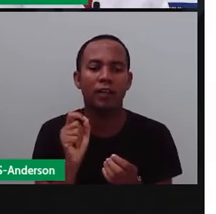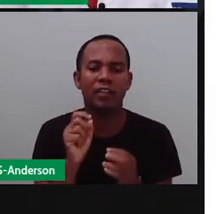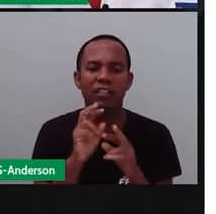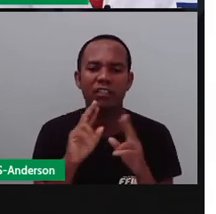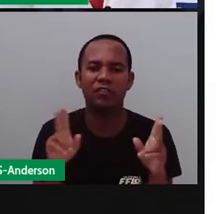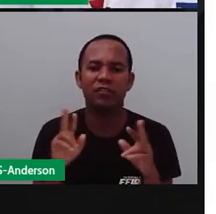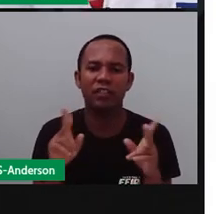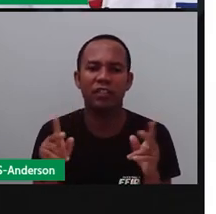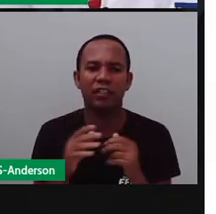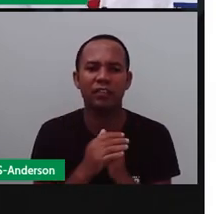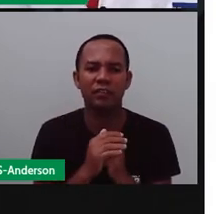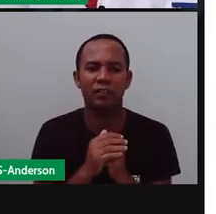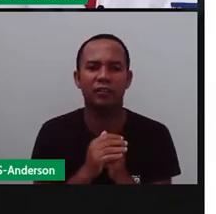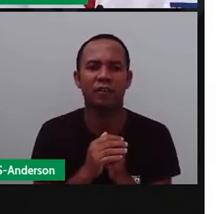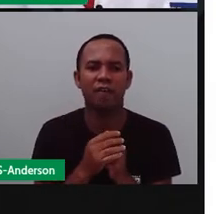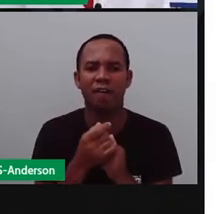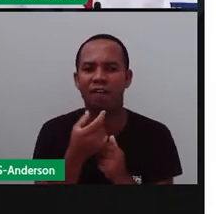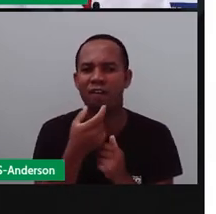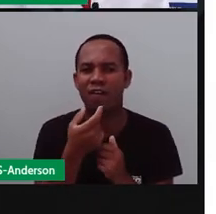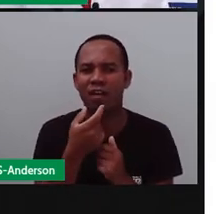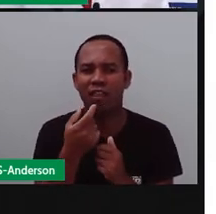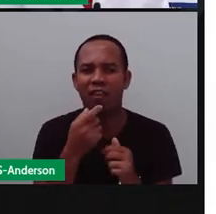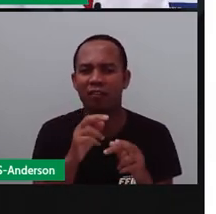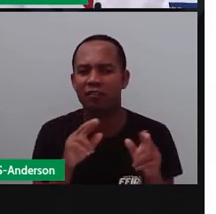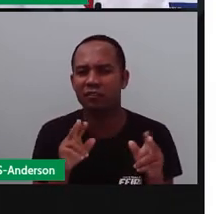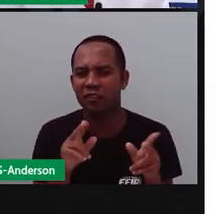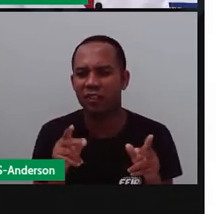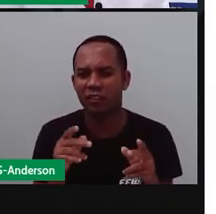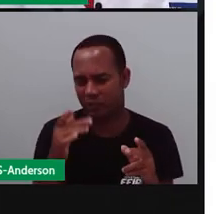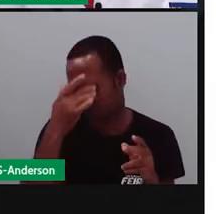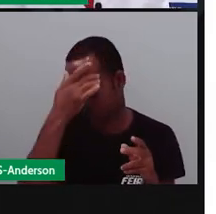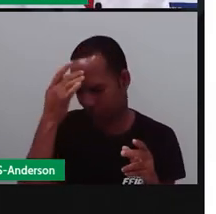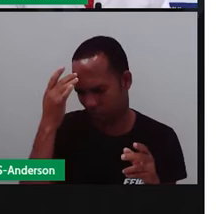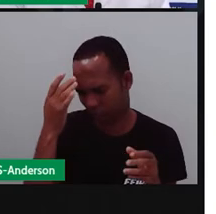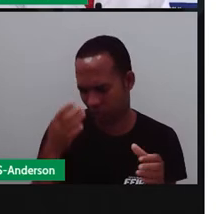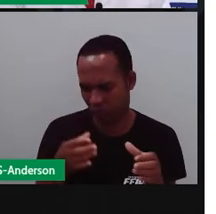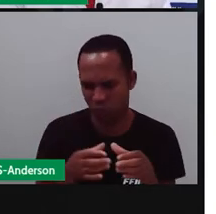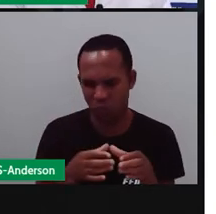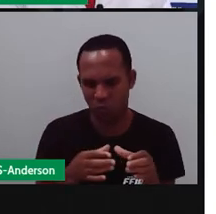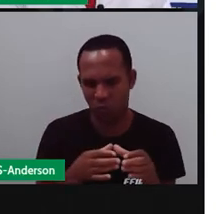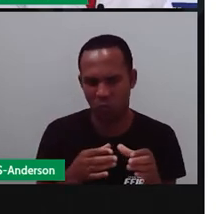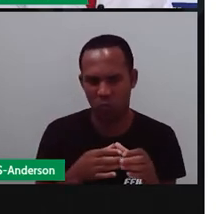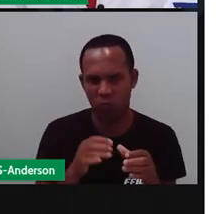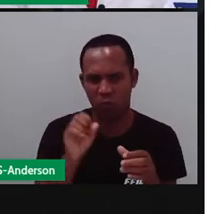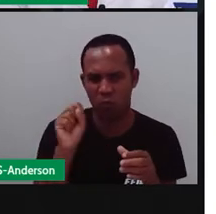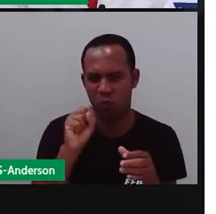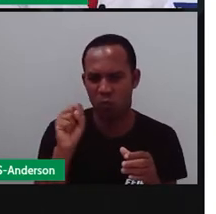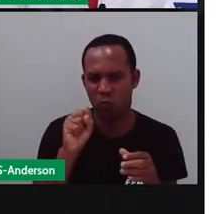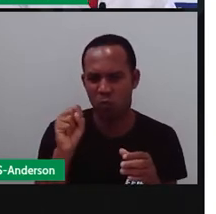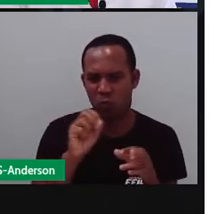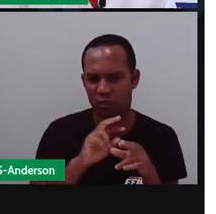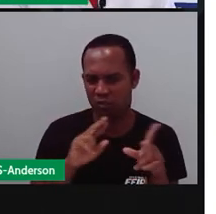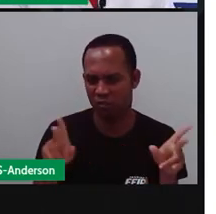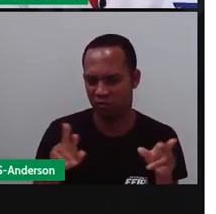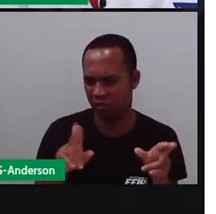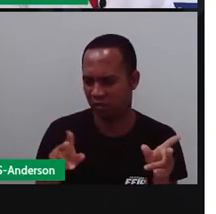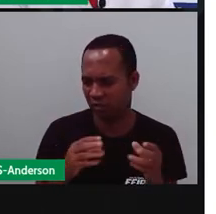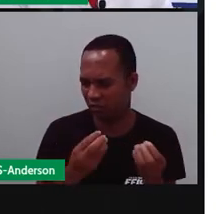falar. Ah, porque baiano fala arrastado. Ah, porque o pessoal do sul fala diferente, né?